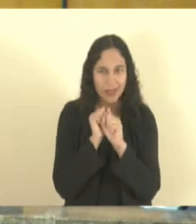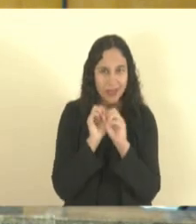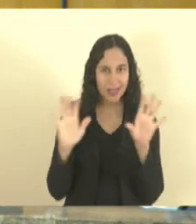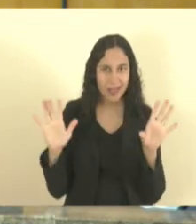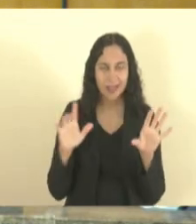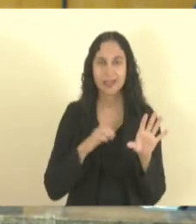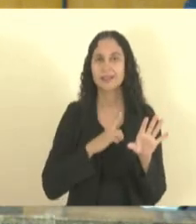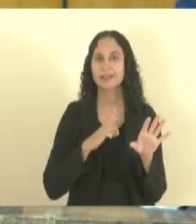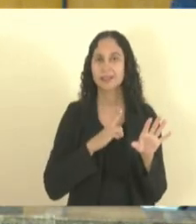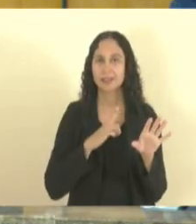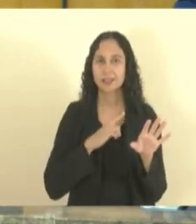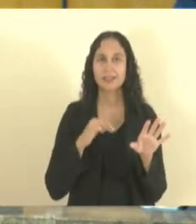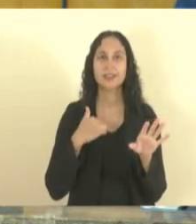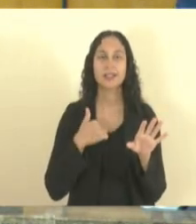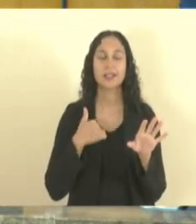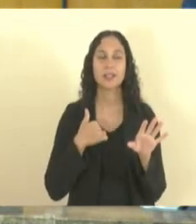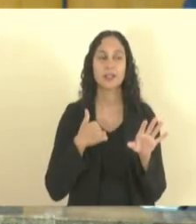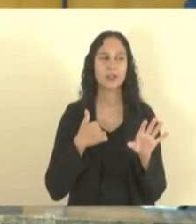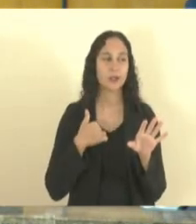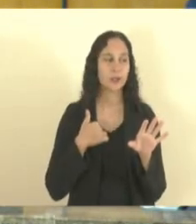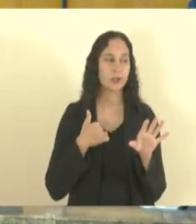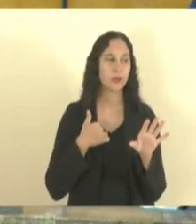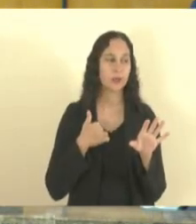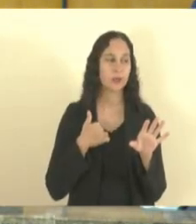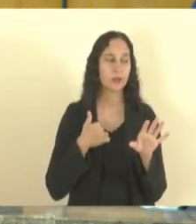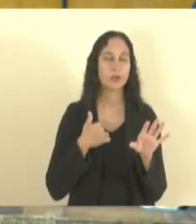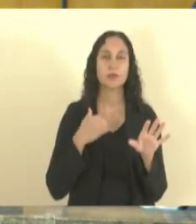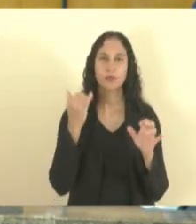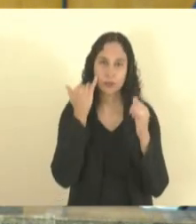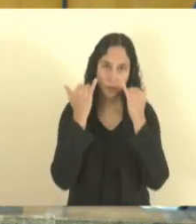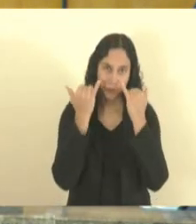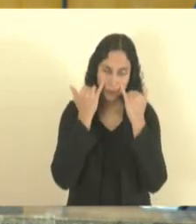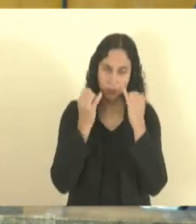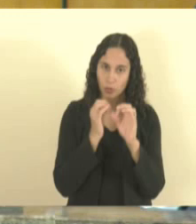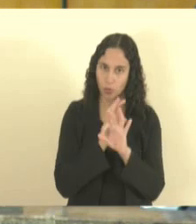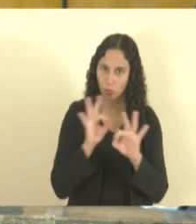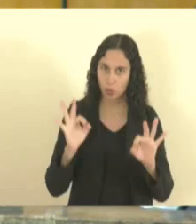já também suprido em relação às informações